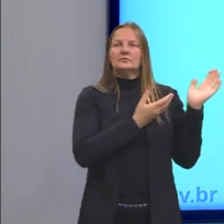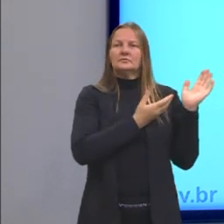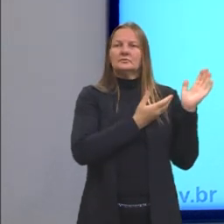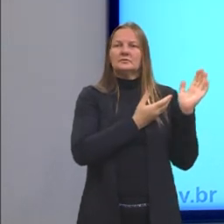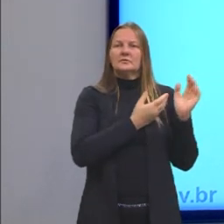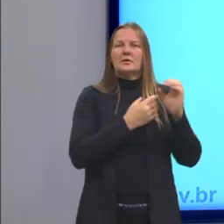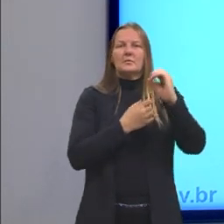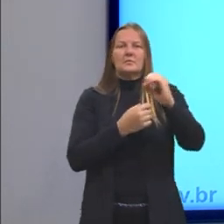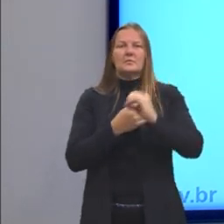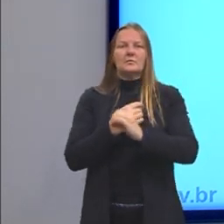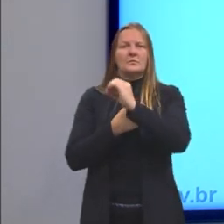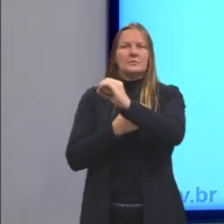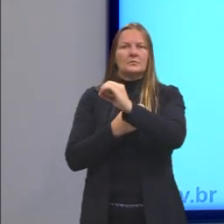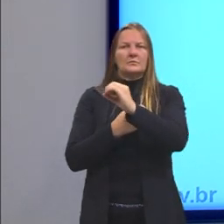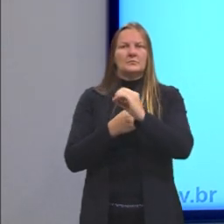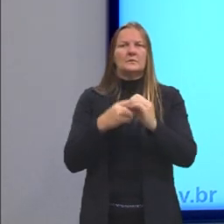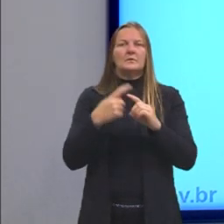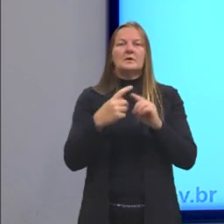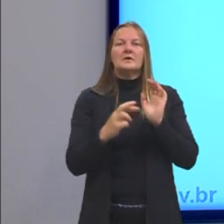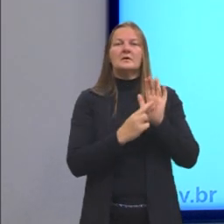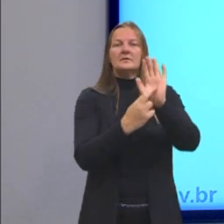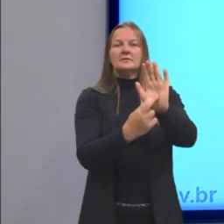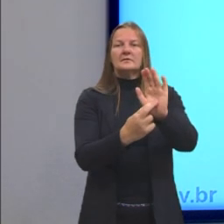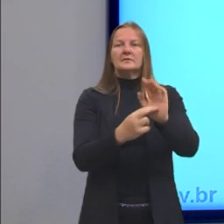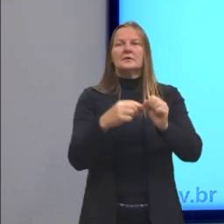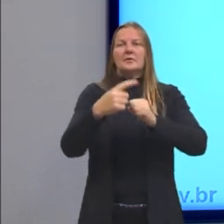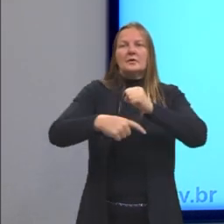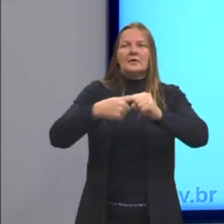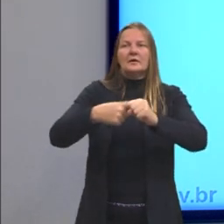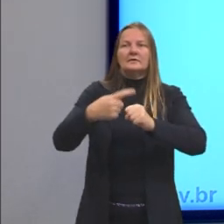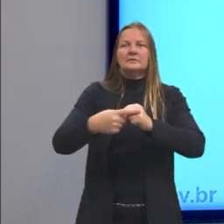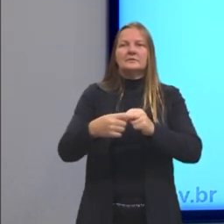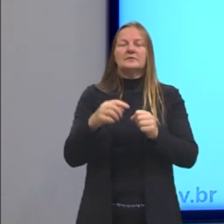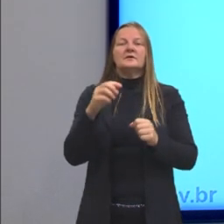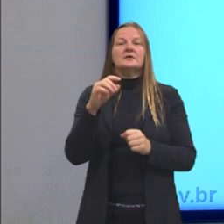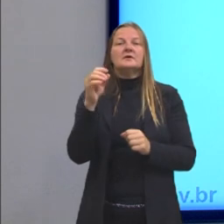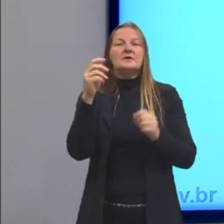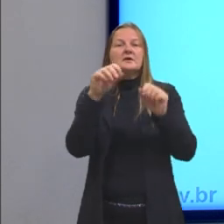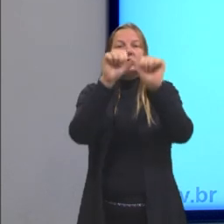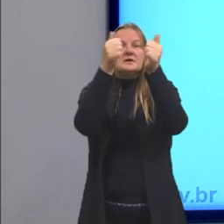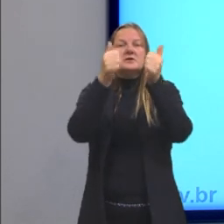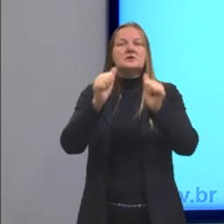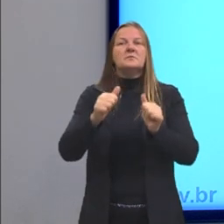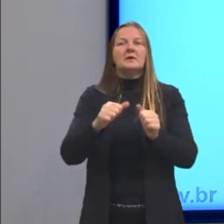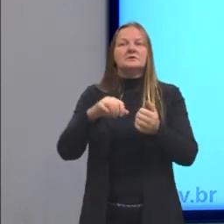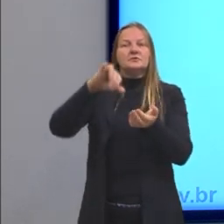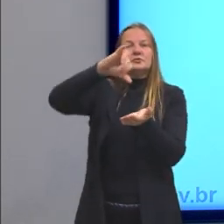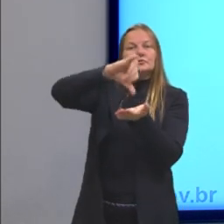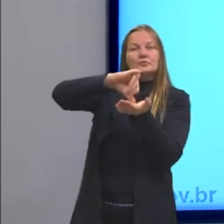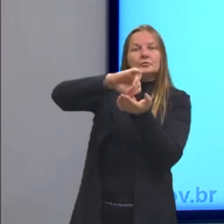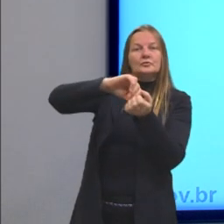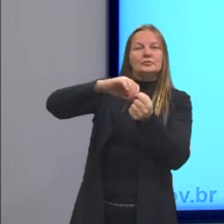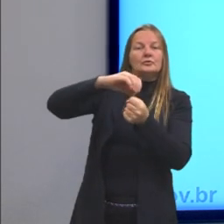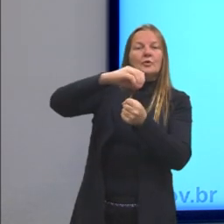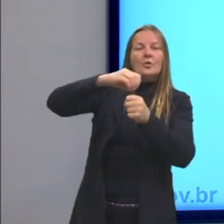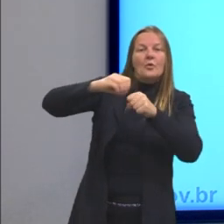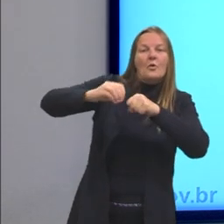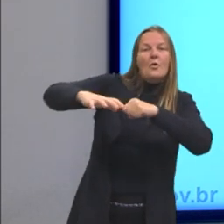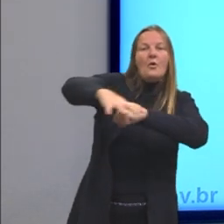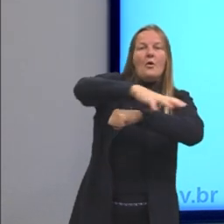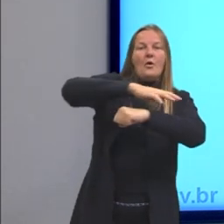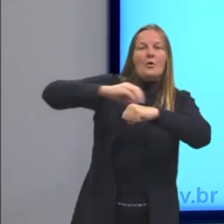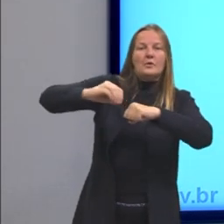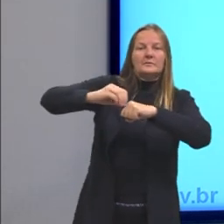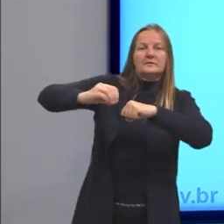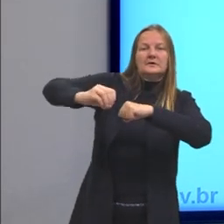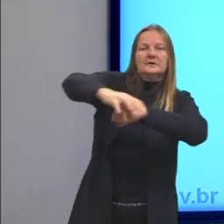bolinhas para representar cada átomo, mas na imagem anterior a gente fez o quê? O núcleo e depois as órbitas. Então,